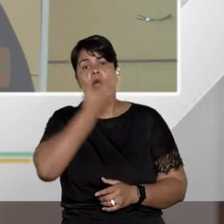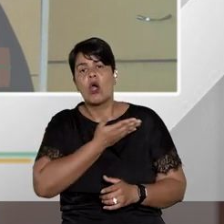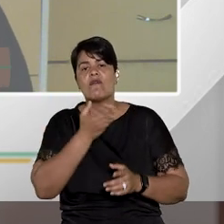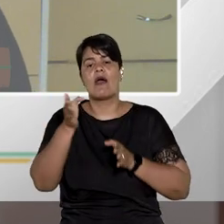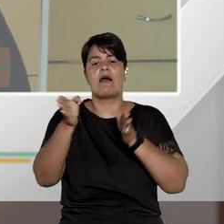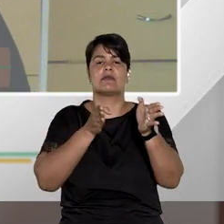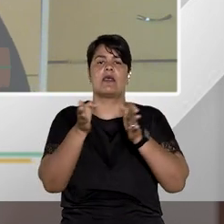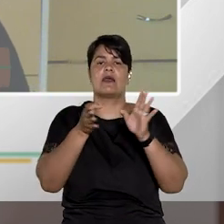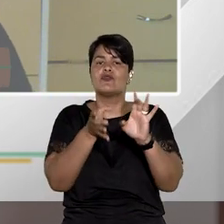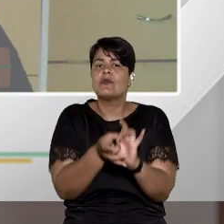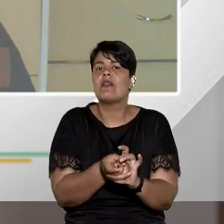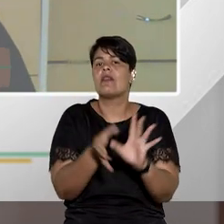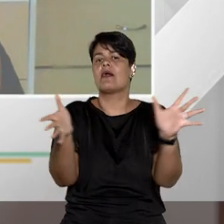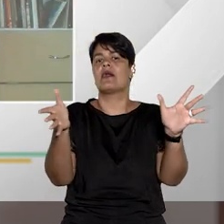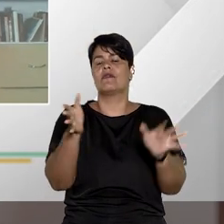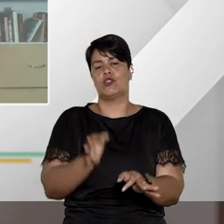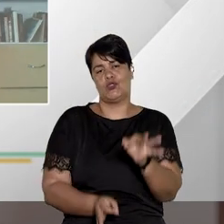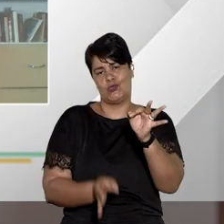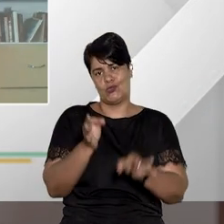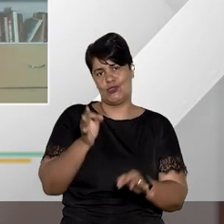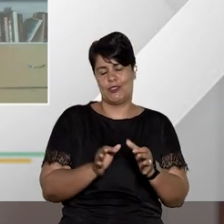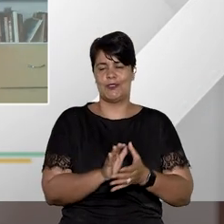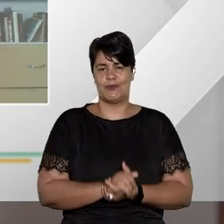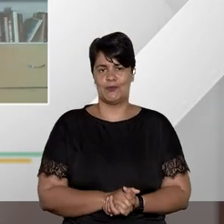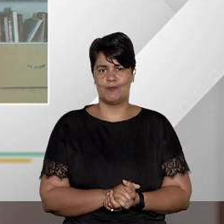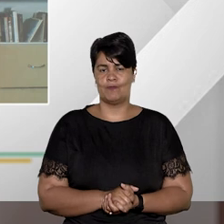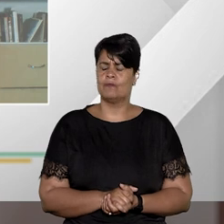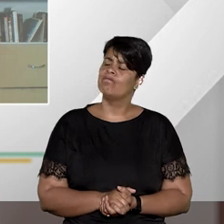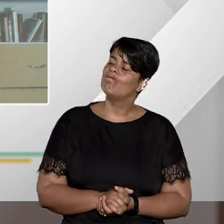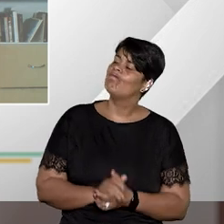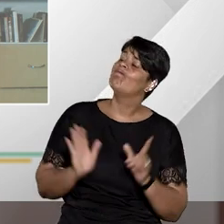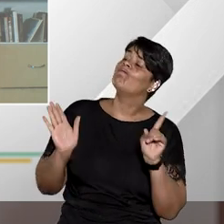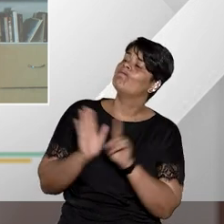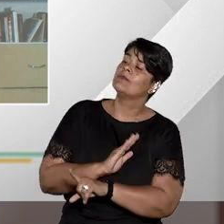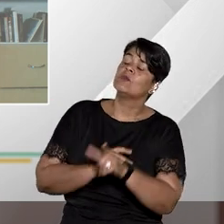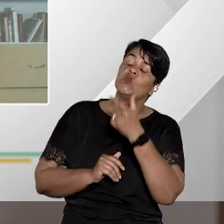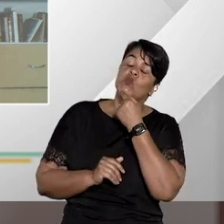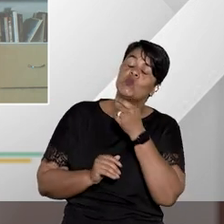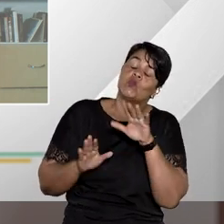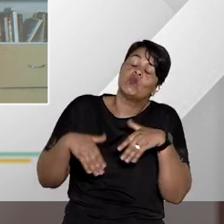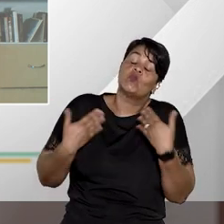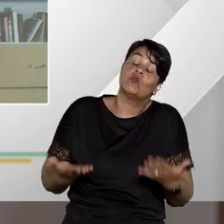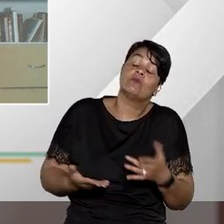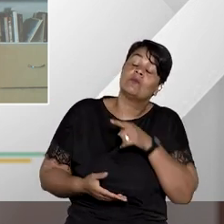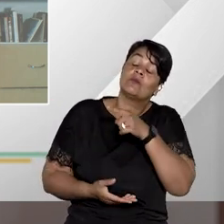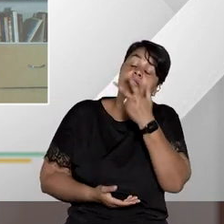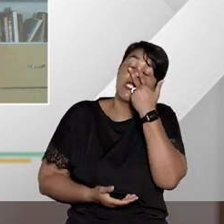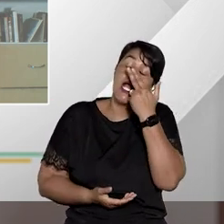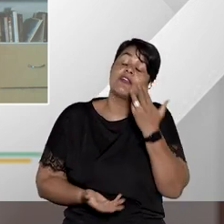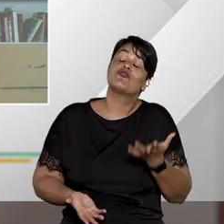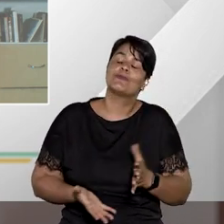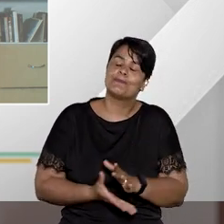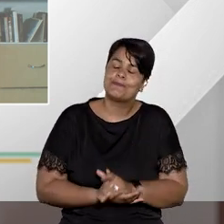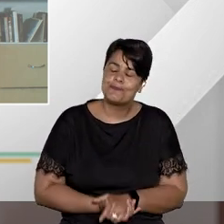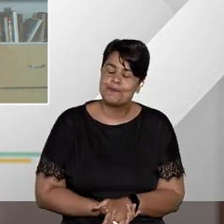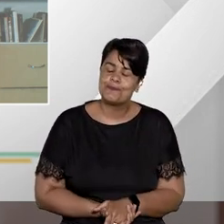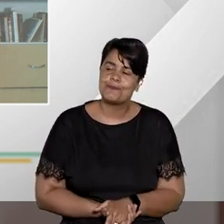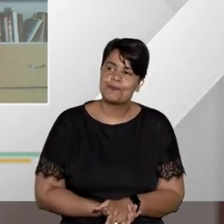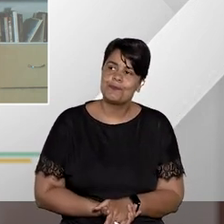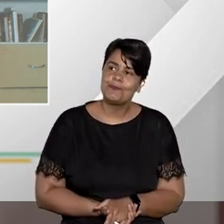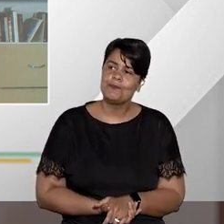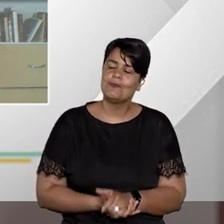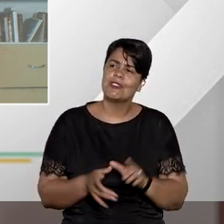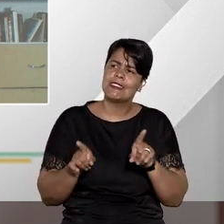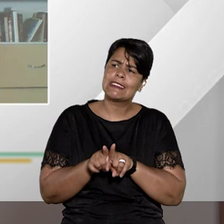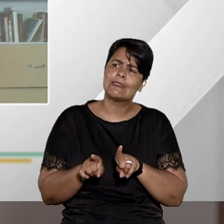à justiça e qual a sua avaliação doutor Aragonês sobre a receptividade do habeas corpus por parte do judiciário